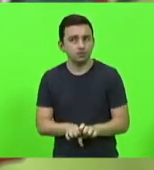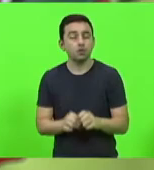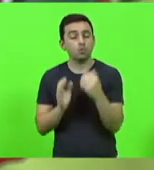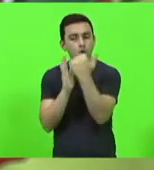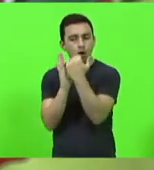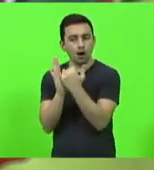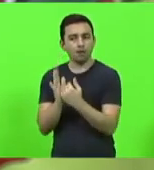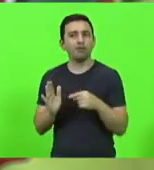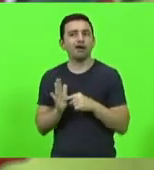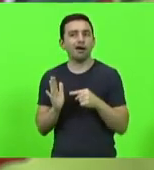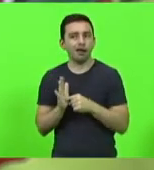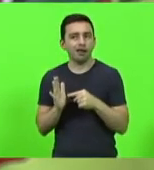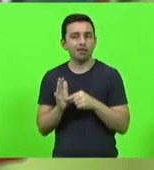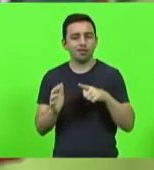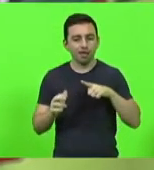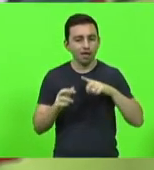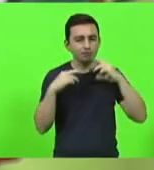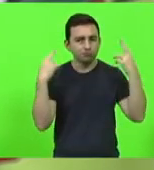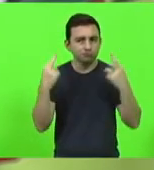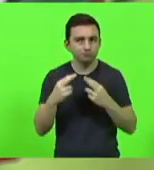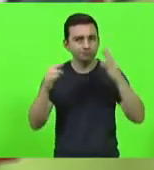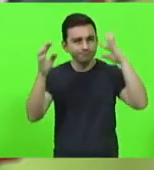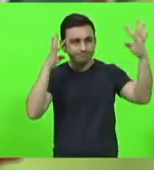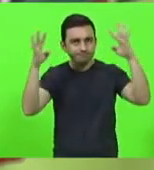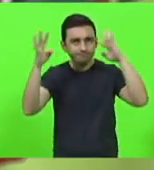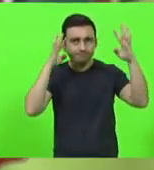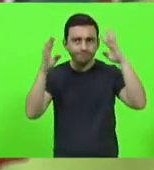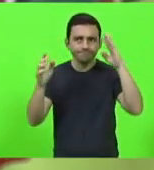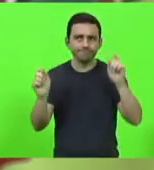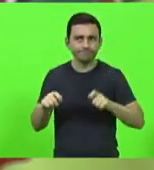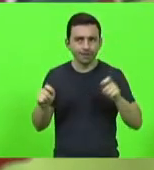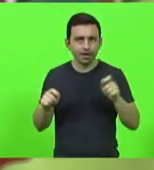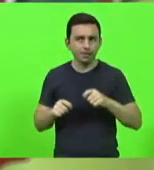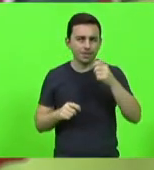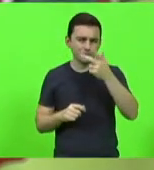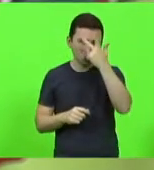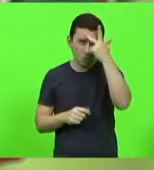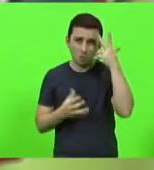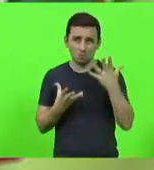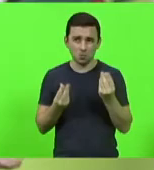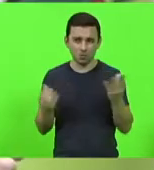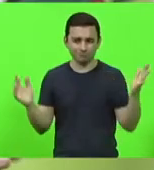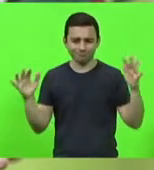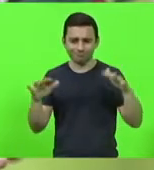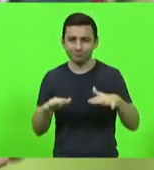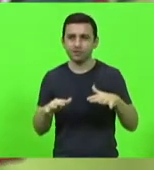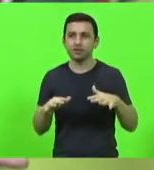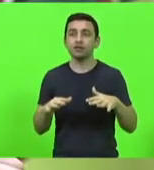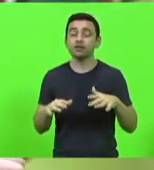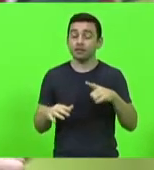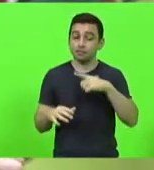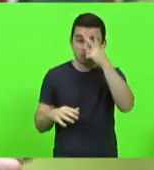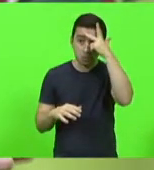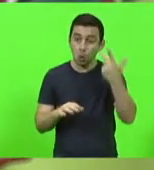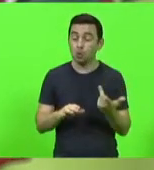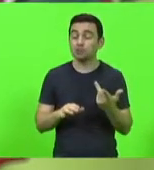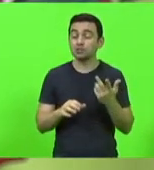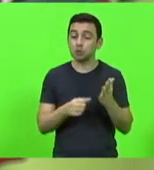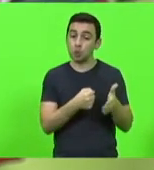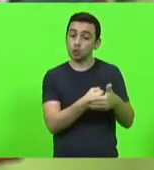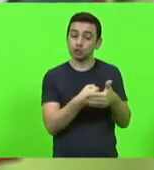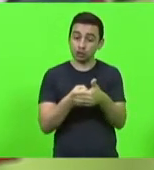reuniu esforços intelectuais de muitas pessoas do governo, muitos heróis invisíveis, eu costumo dizer,